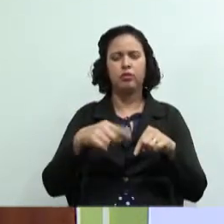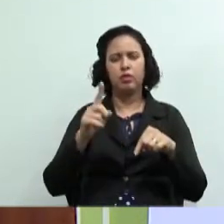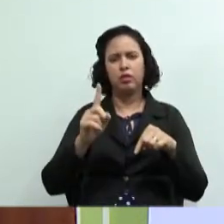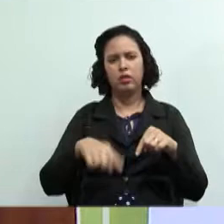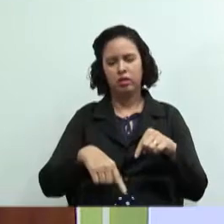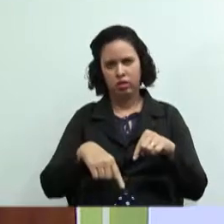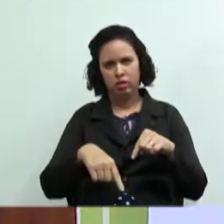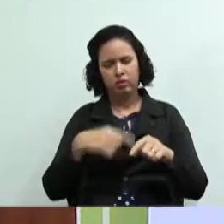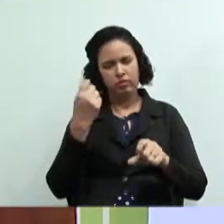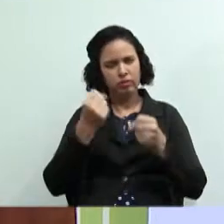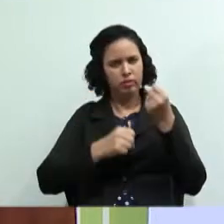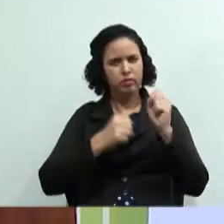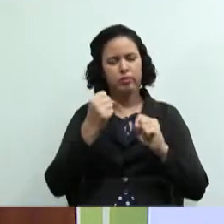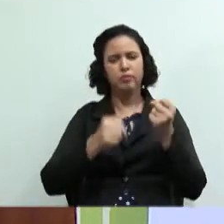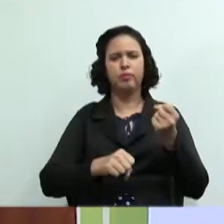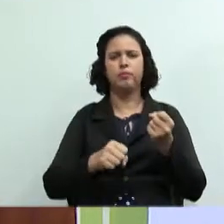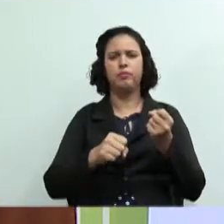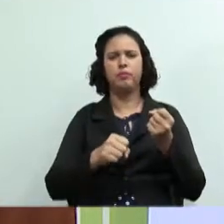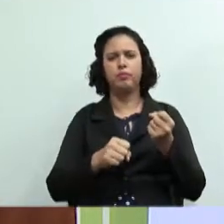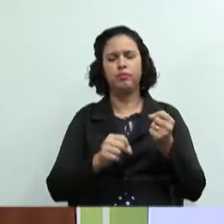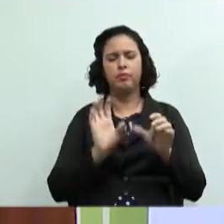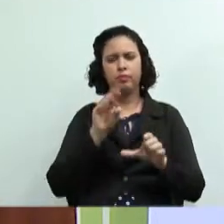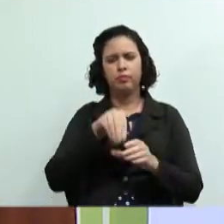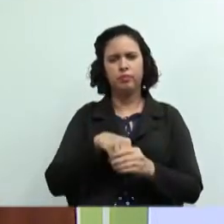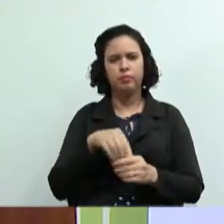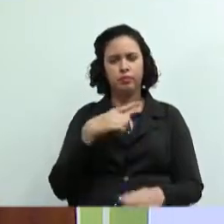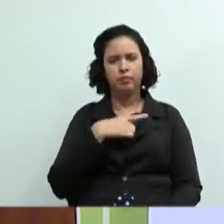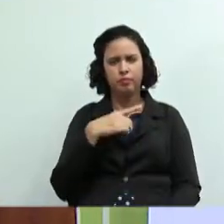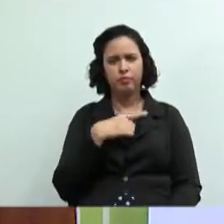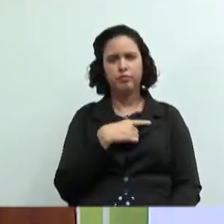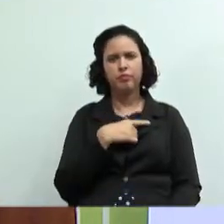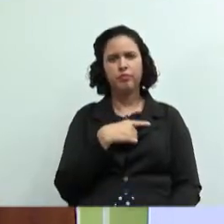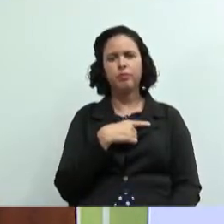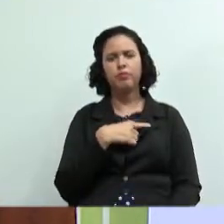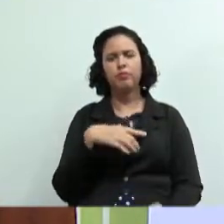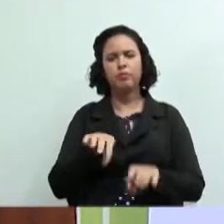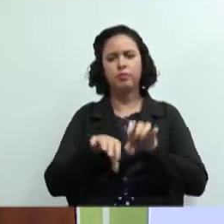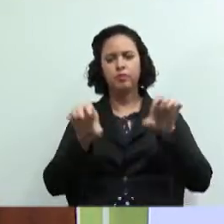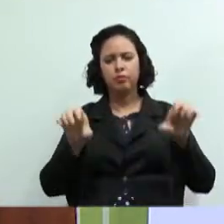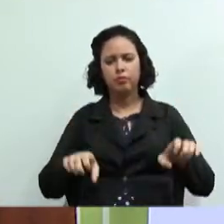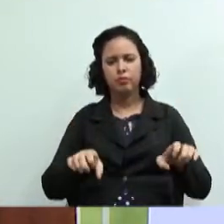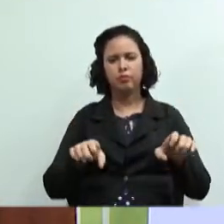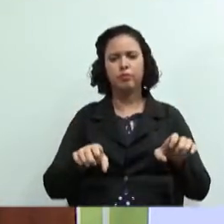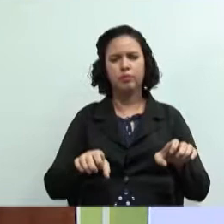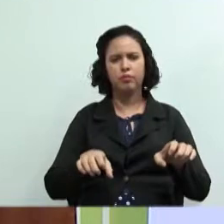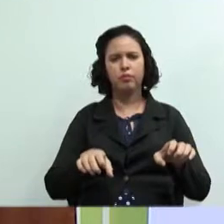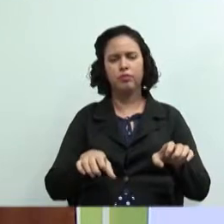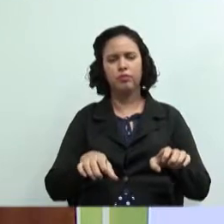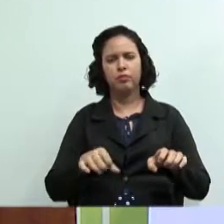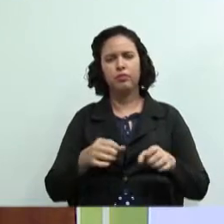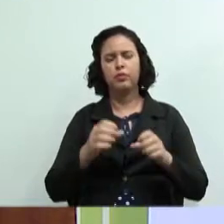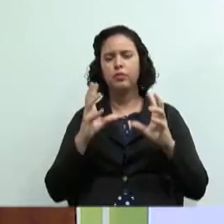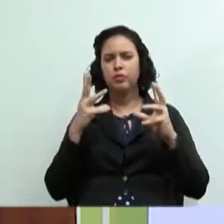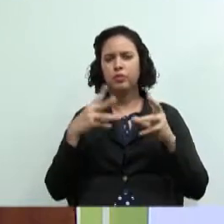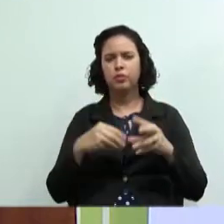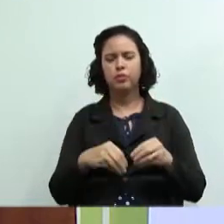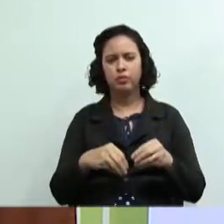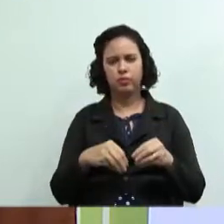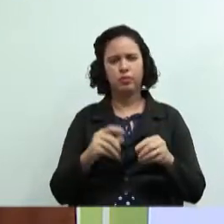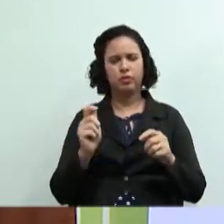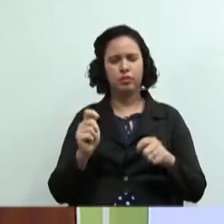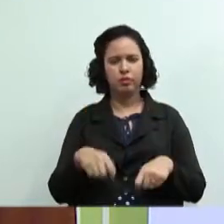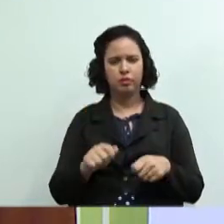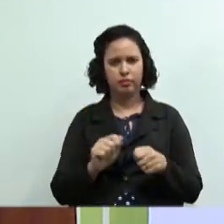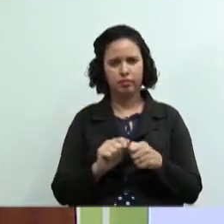unidade de produção dentro dela tem máquinas tem estrutura tem a estrutura física tem tudo que permite ela